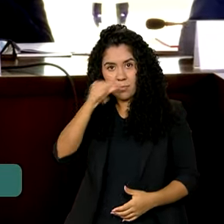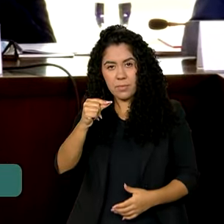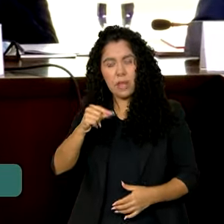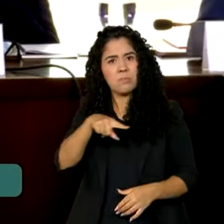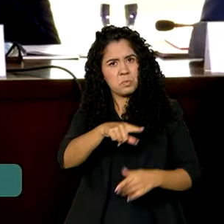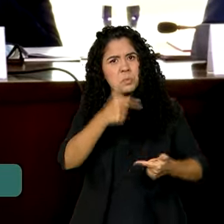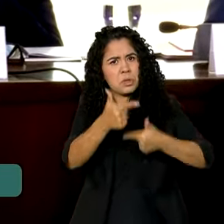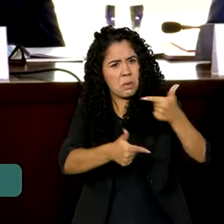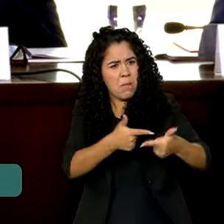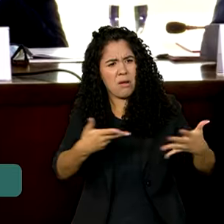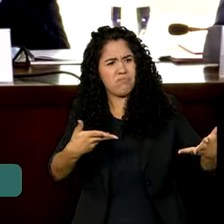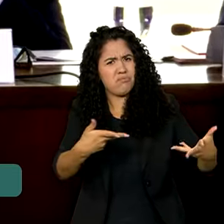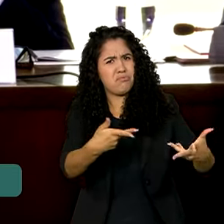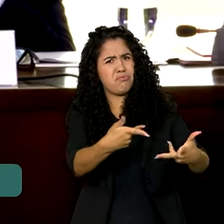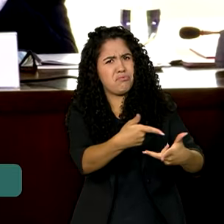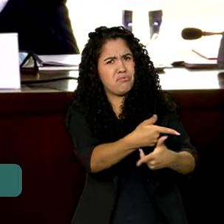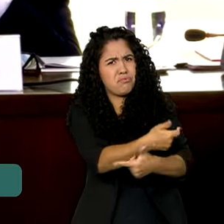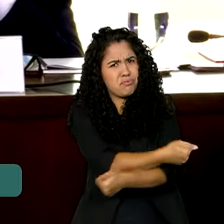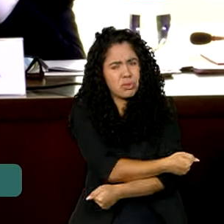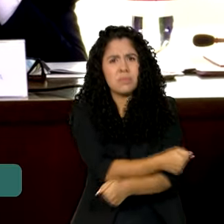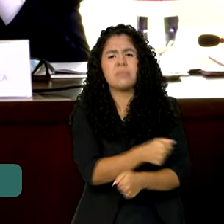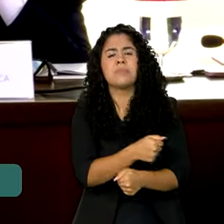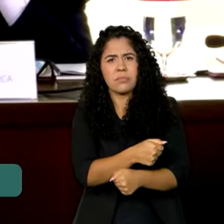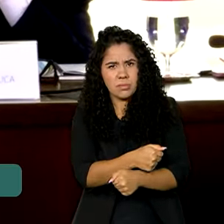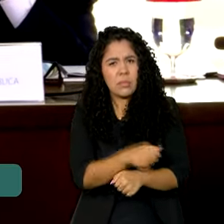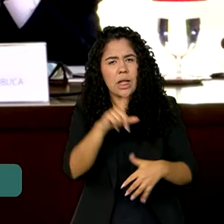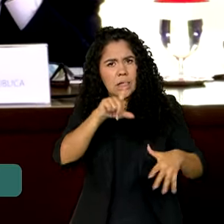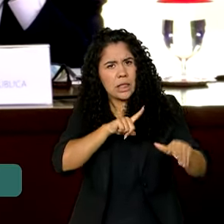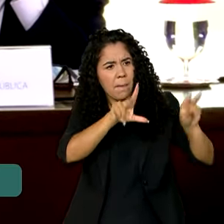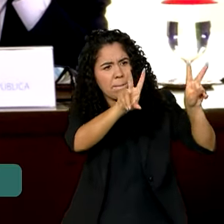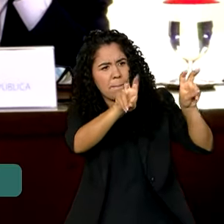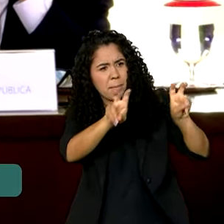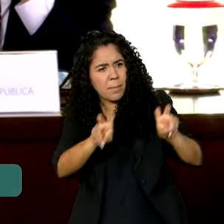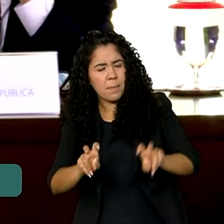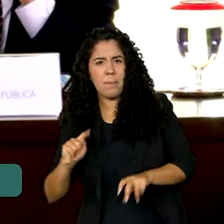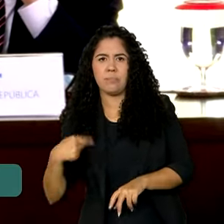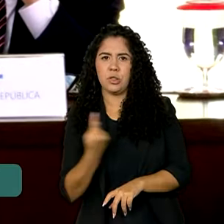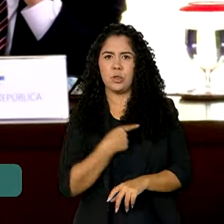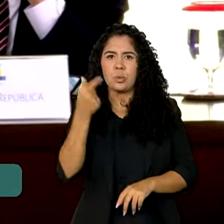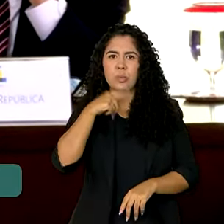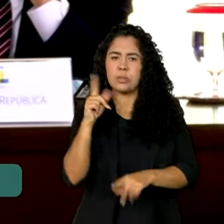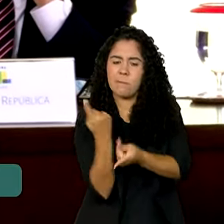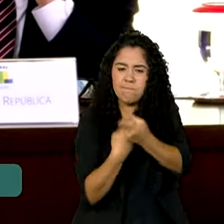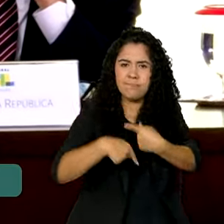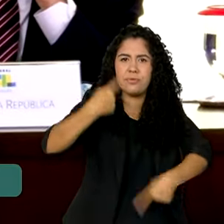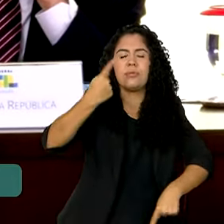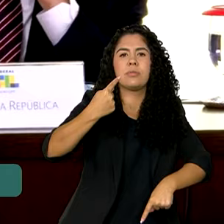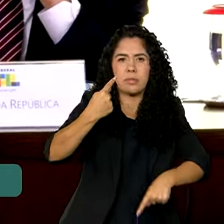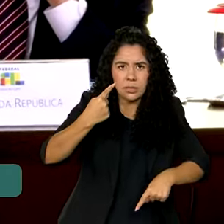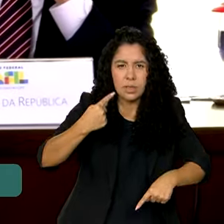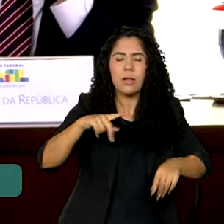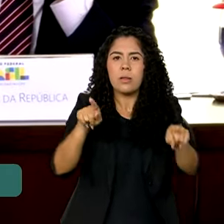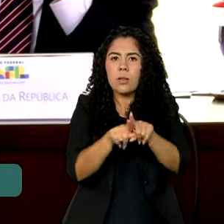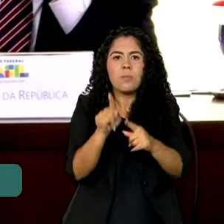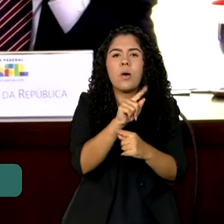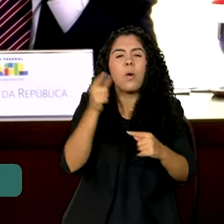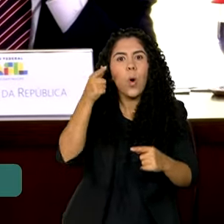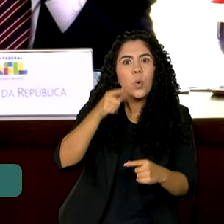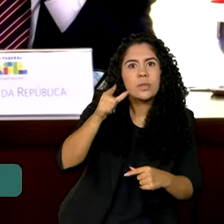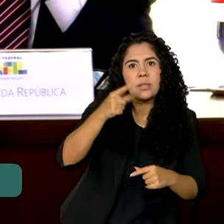internacional, uma grande plataforma para avançarmos no mundo na convergência, atração de